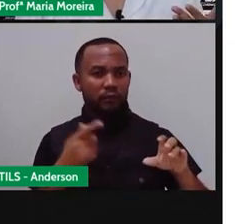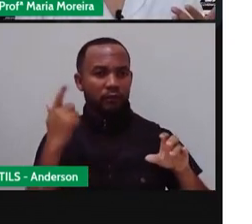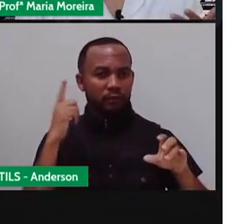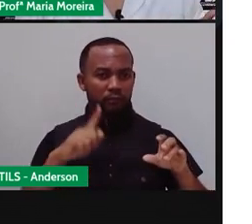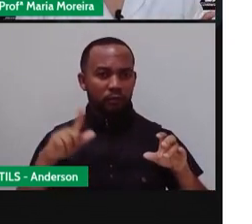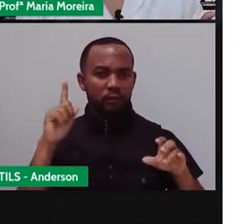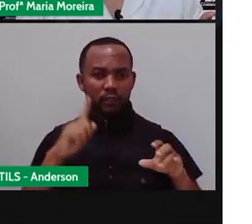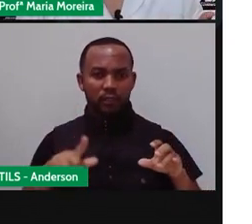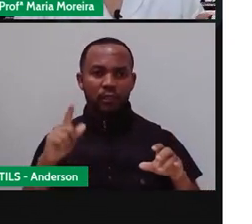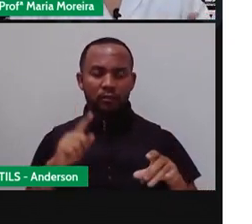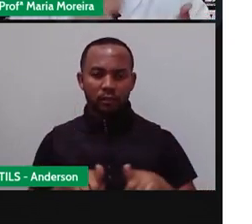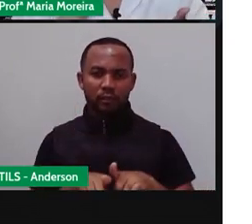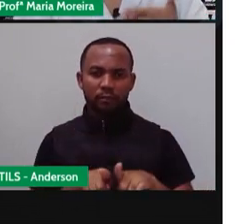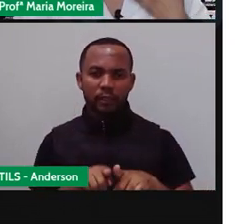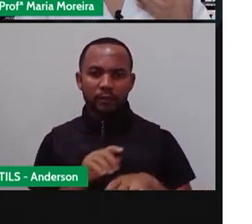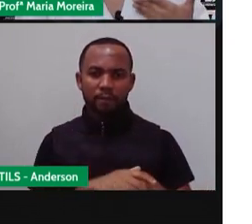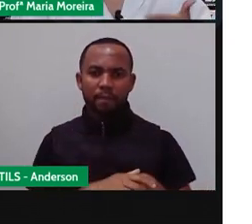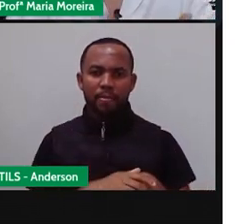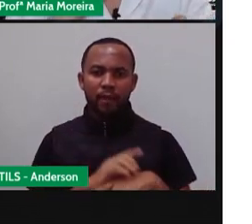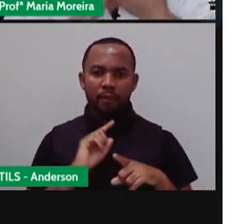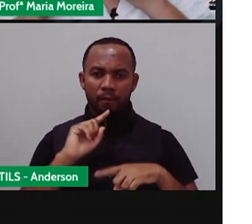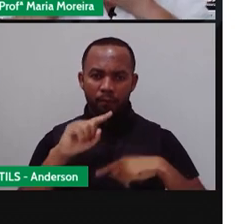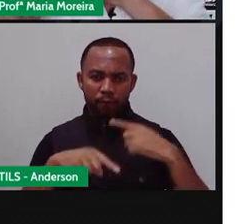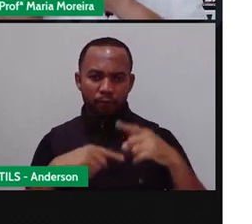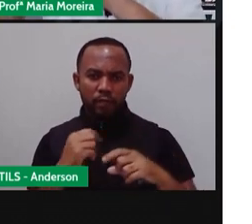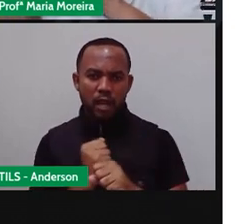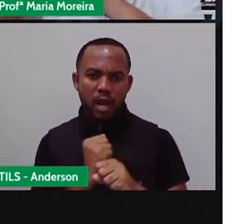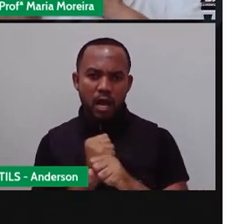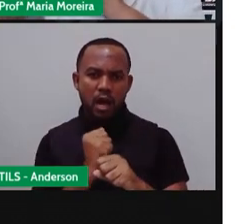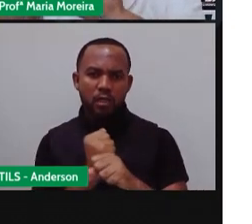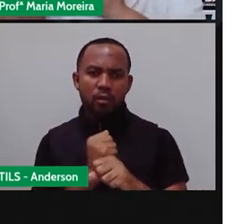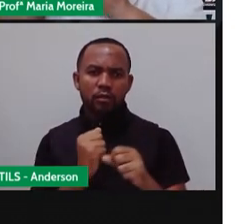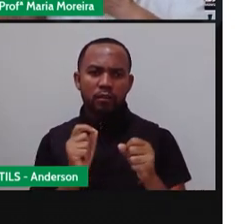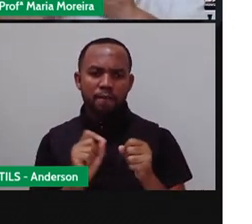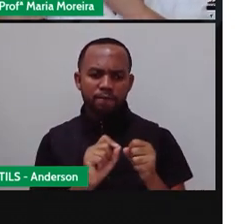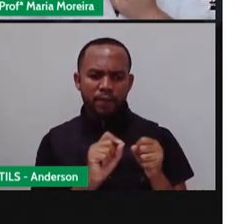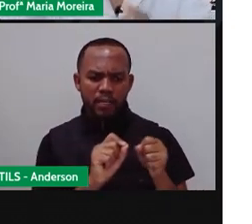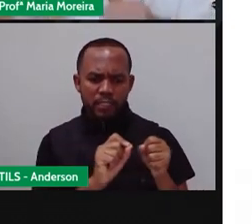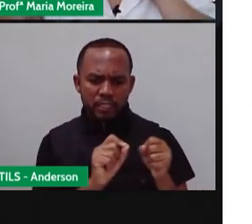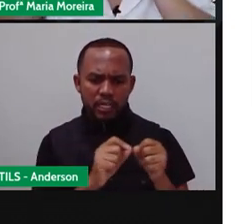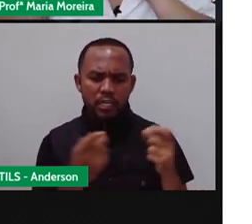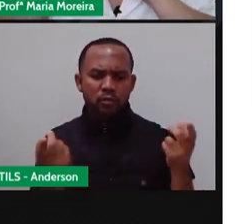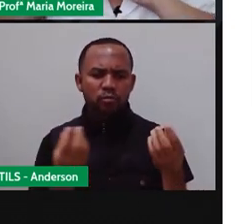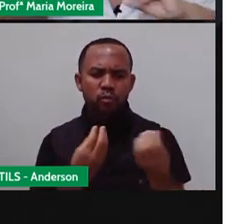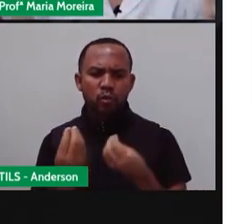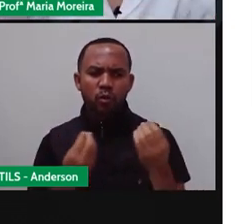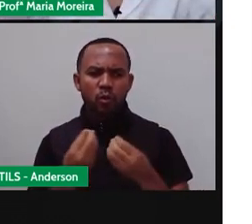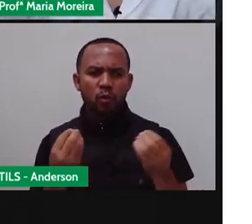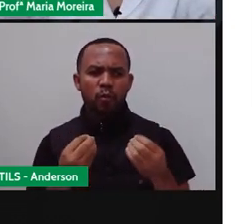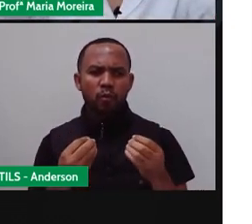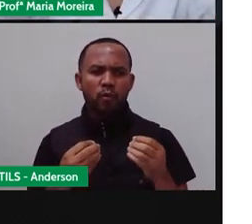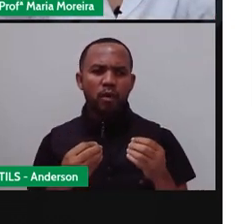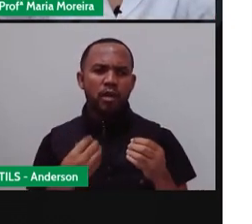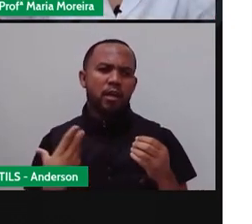no período paleolítico, depois do neolítico, ele vai descobrindo que ele pode fazer o quê, ó. Bater numa pedra, vai